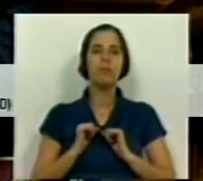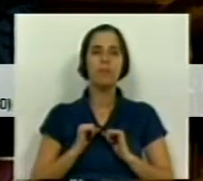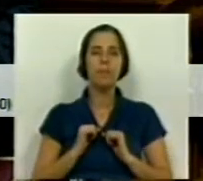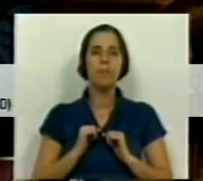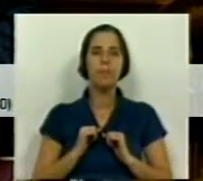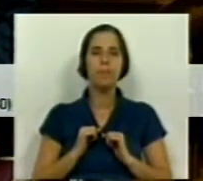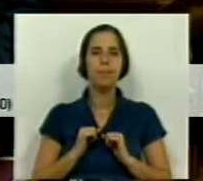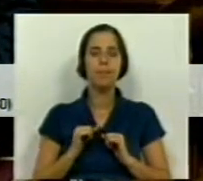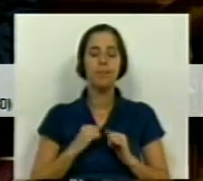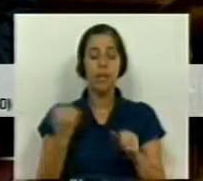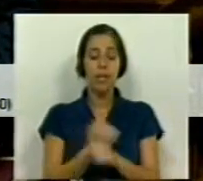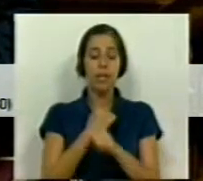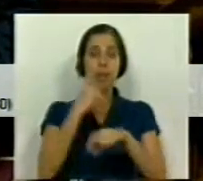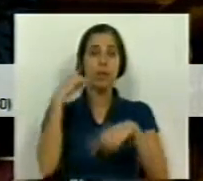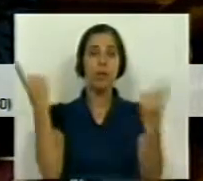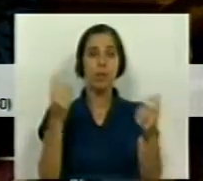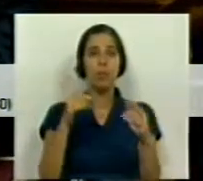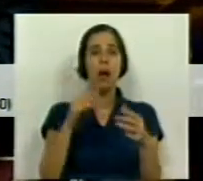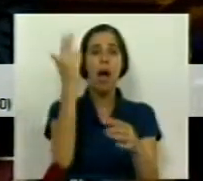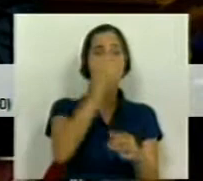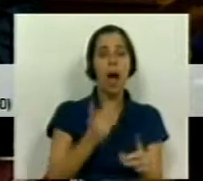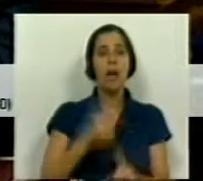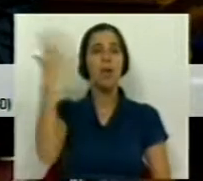serviço público de arte e cultura,